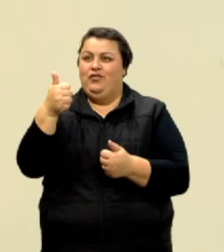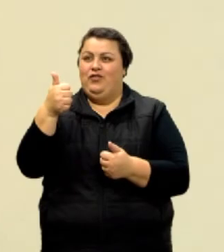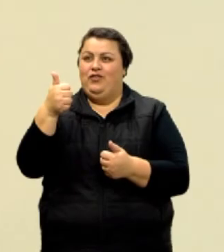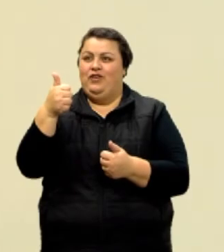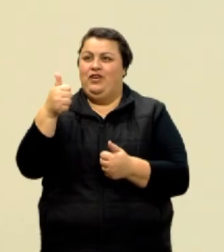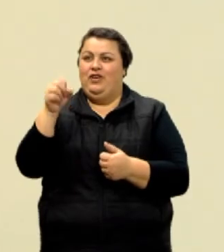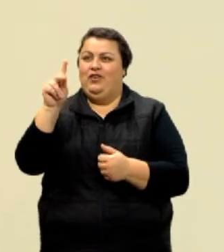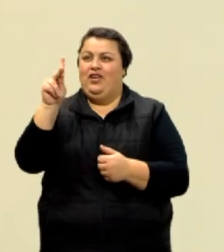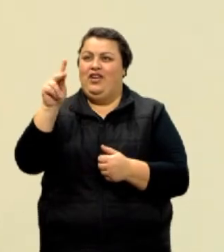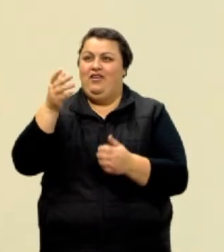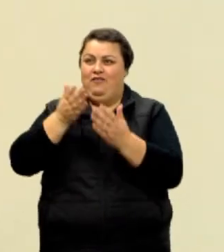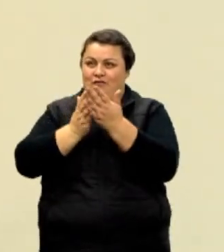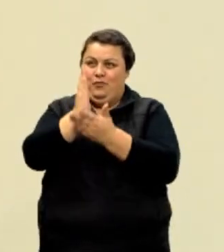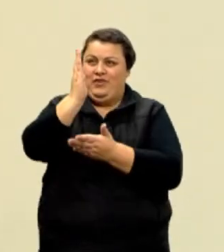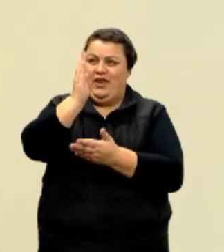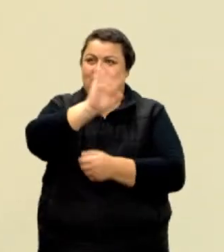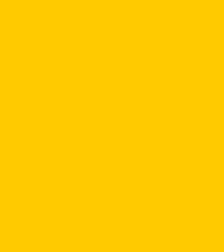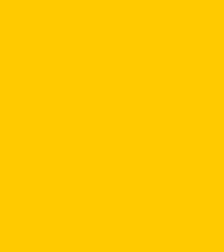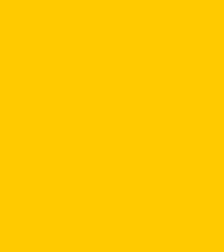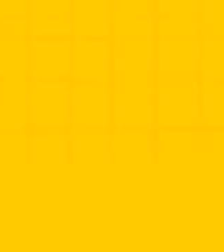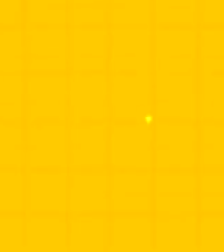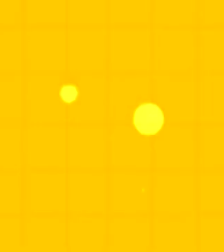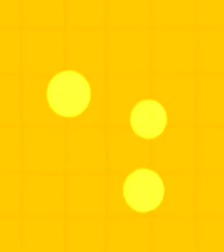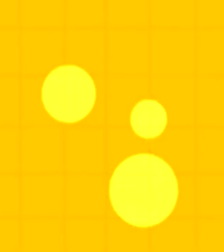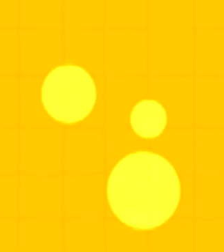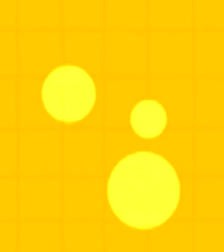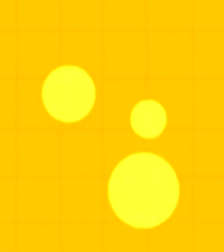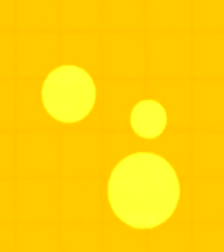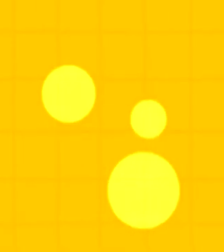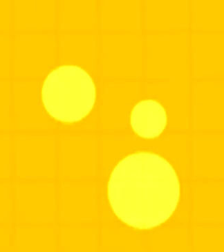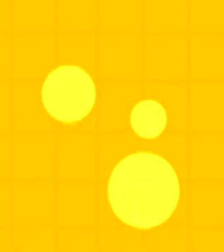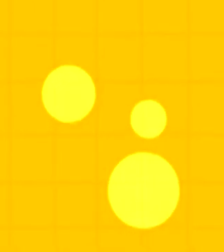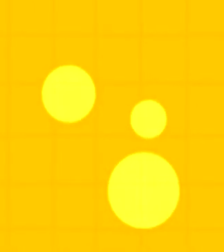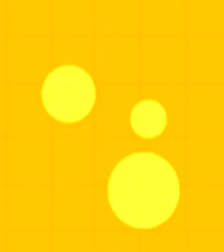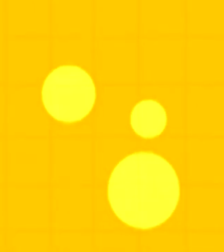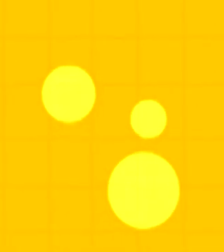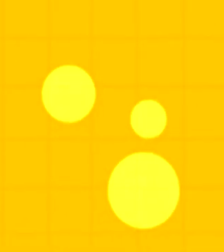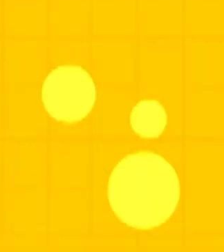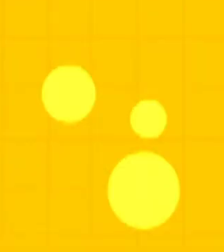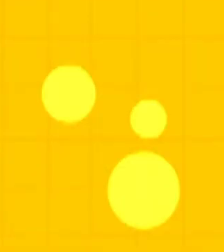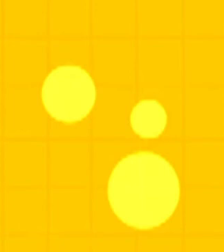Vamos passar? Tchau! Tchau! Tchau!